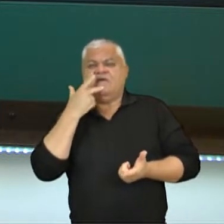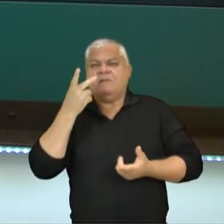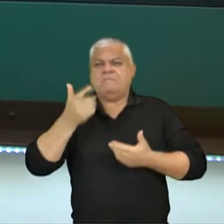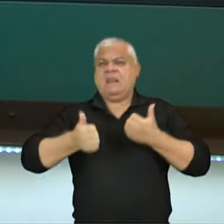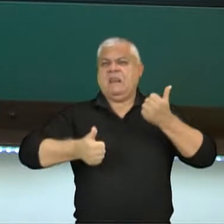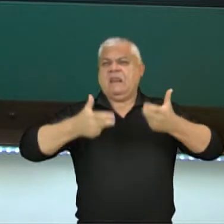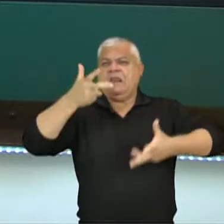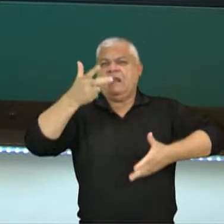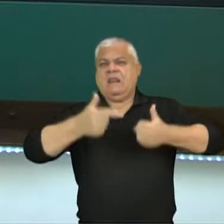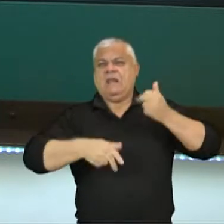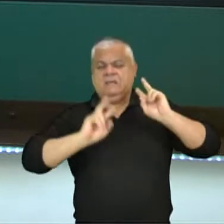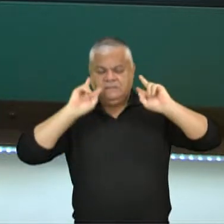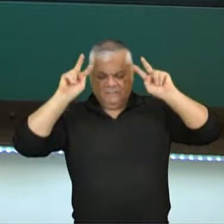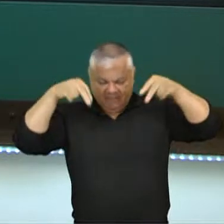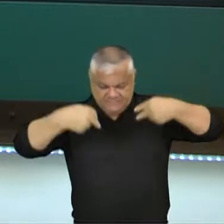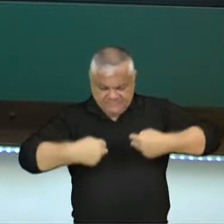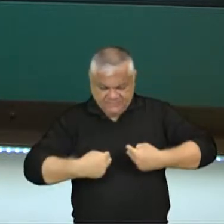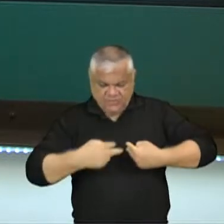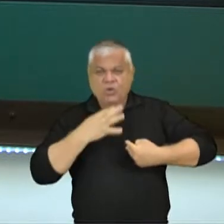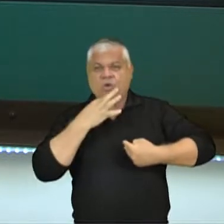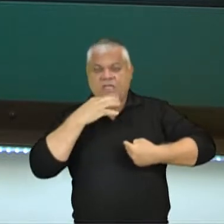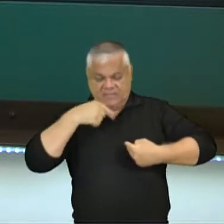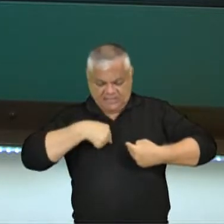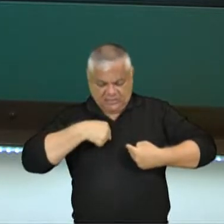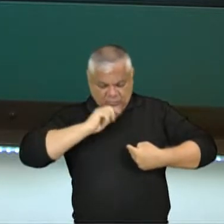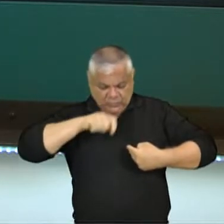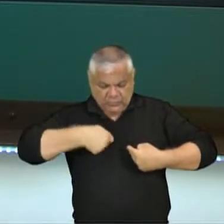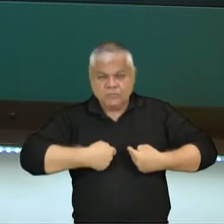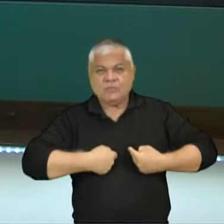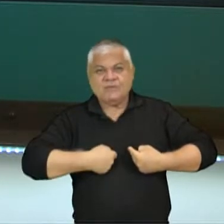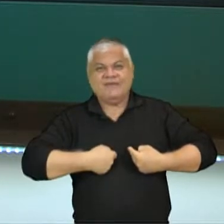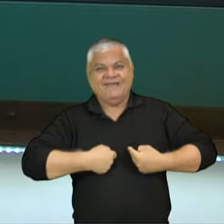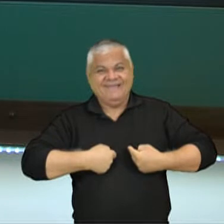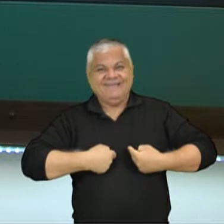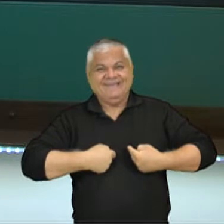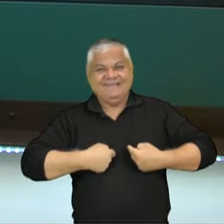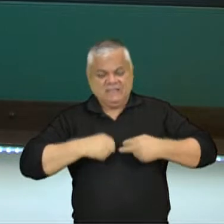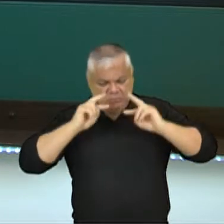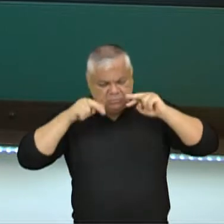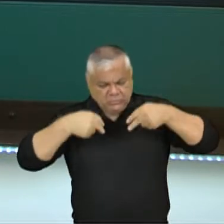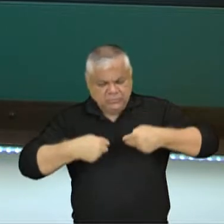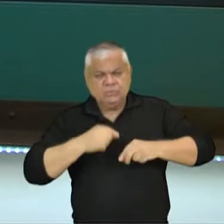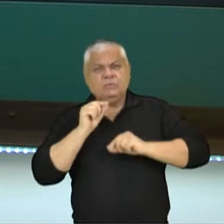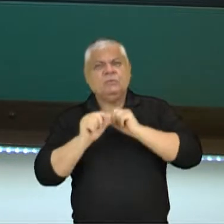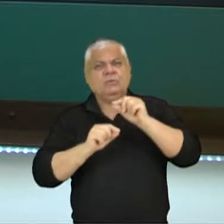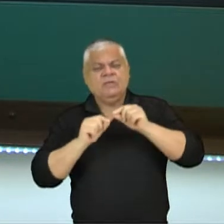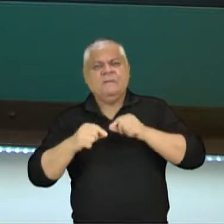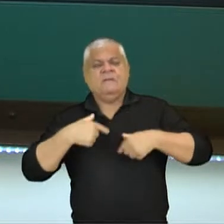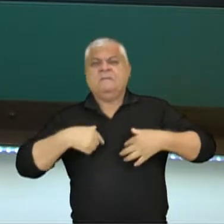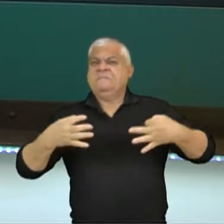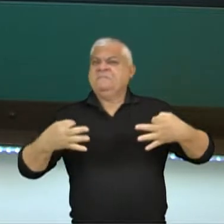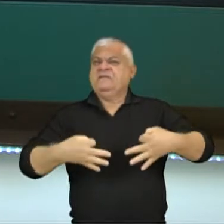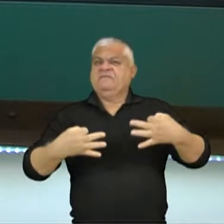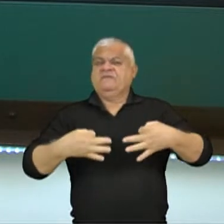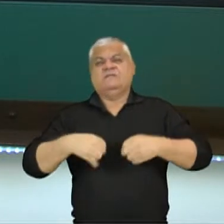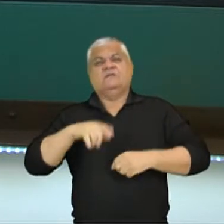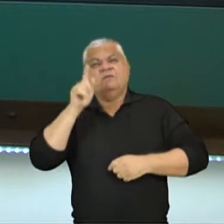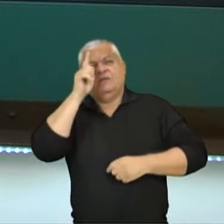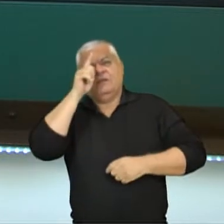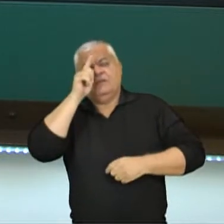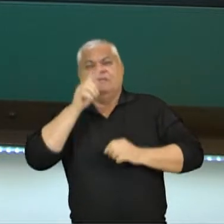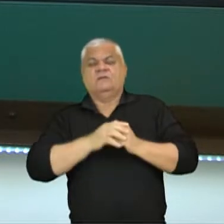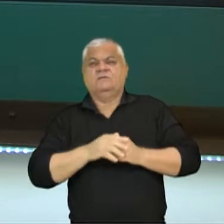conheça você mesmo para você saber o que você é. Você lembra do Metron, que eu falei em outras aulas? Aquela medida perfeita que o grego teria que andar?